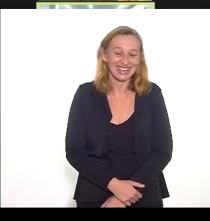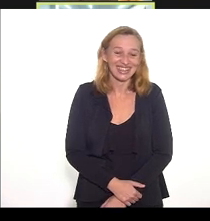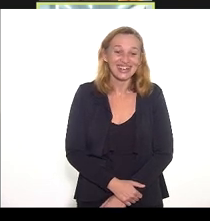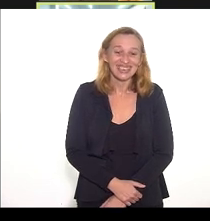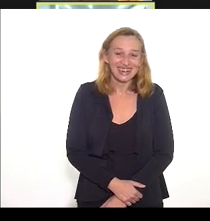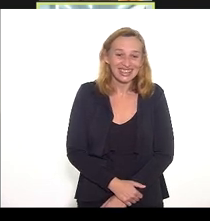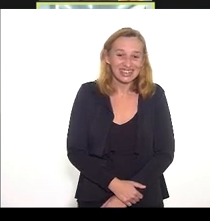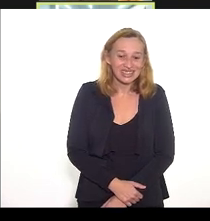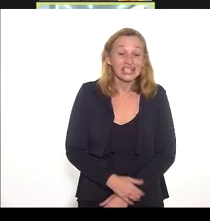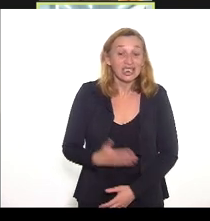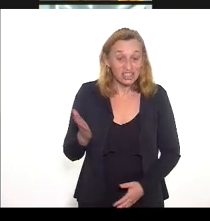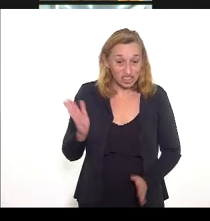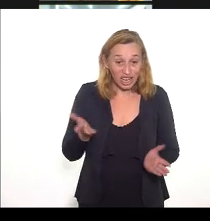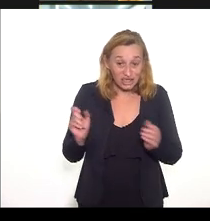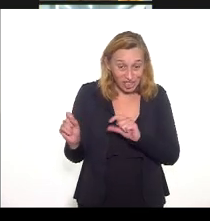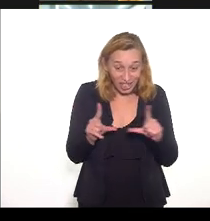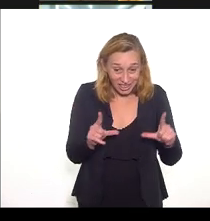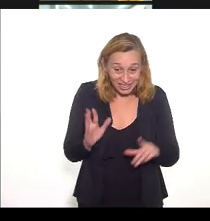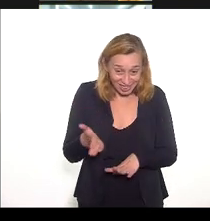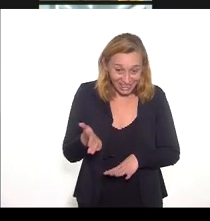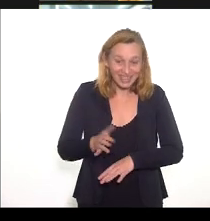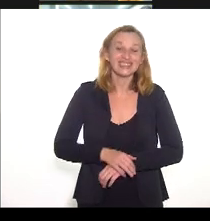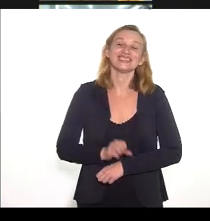o slide? Entrou, sim, senhora.